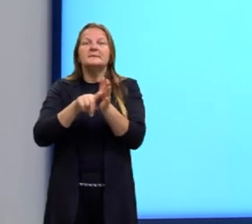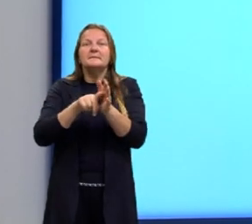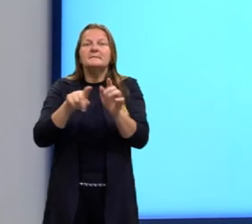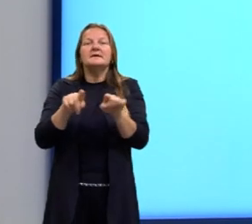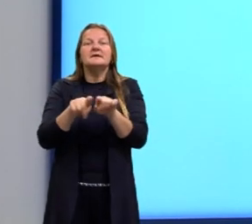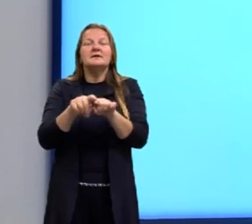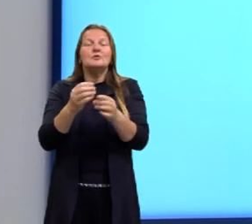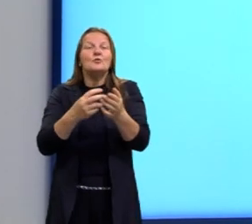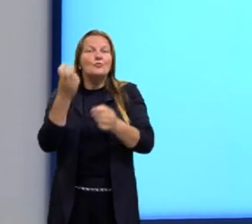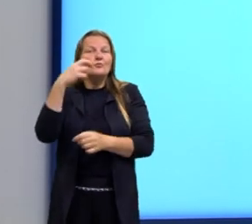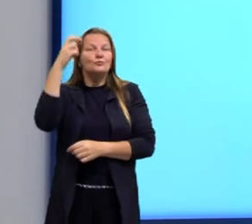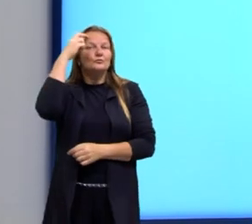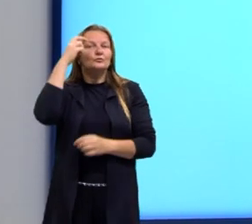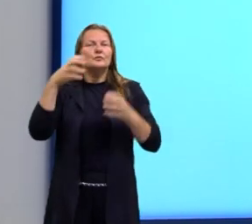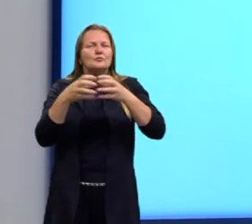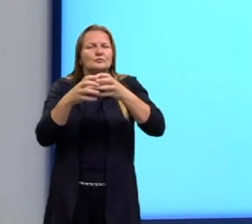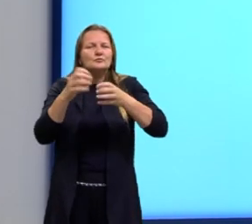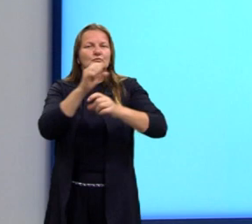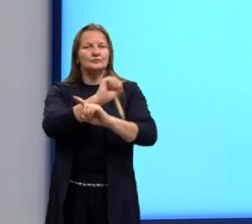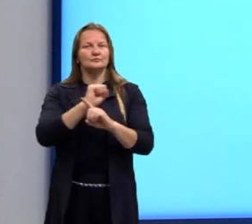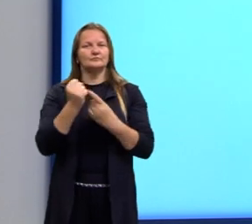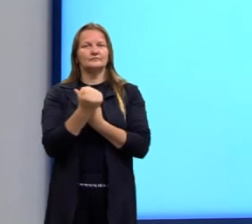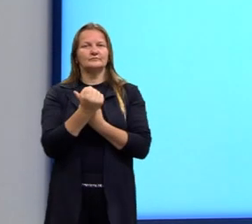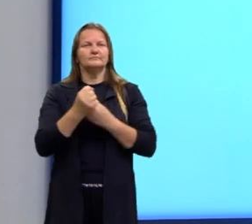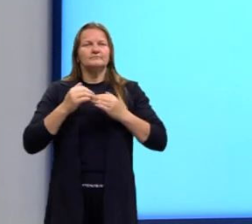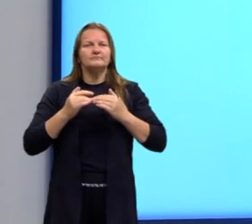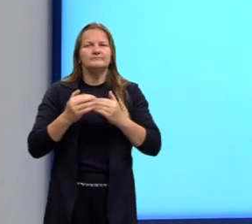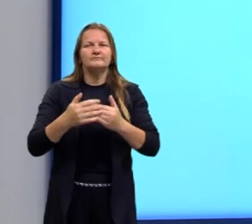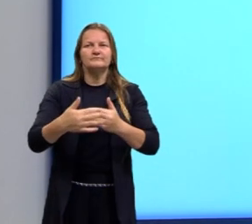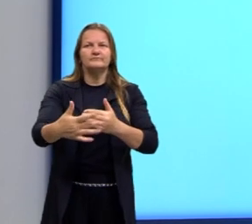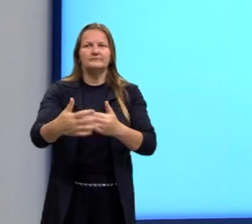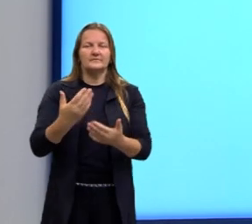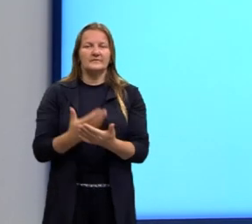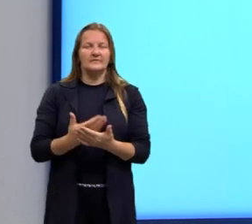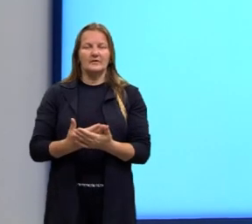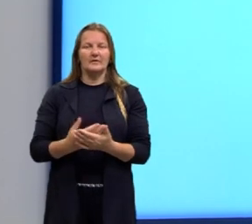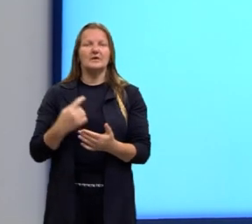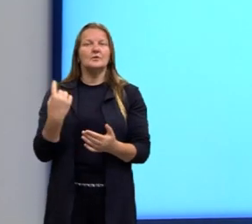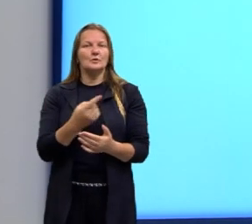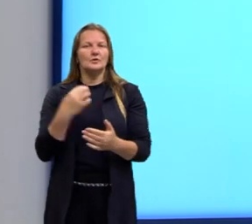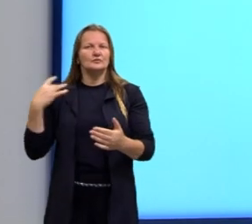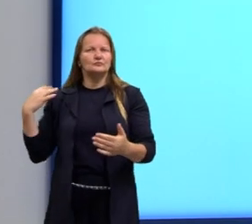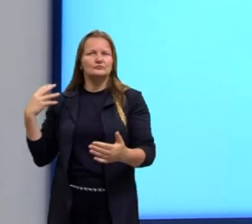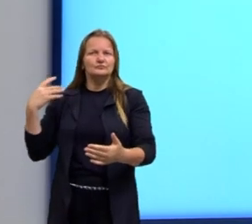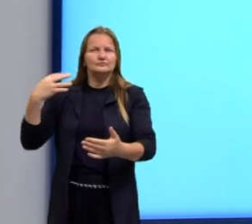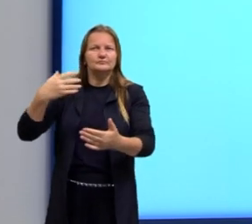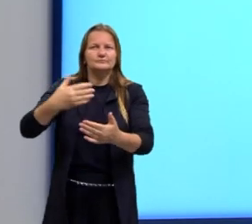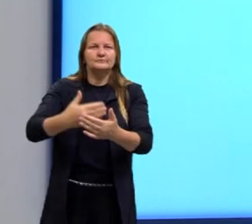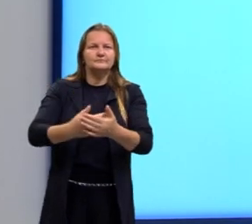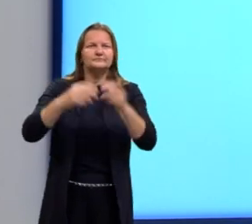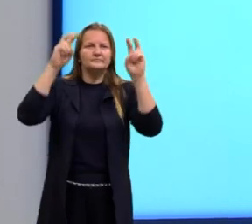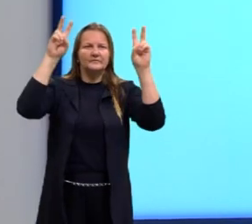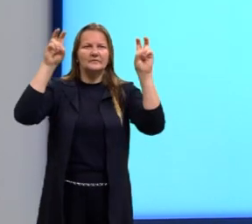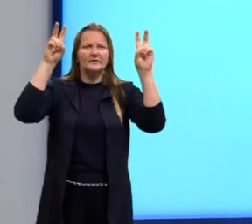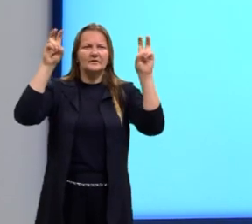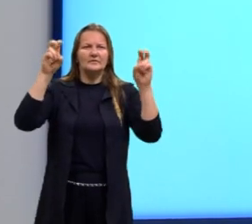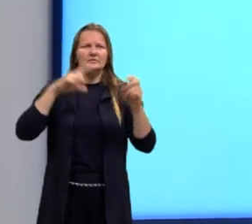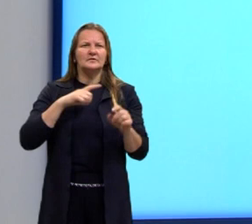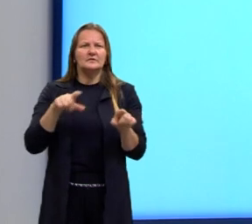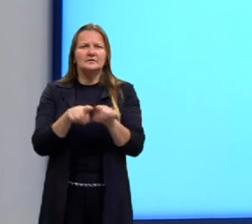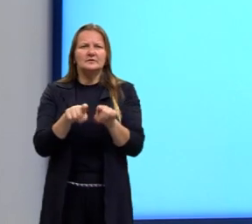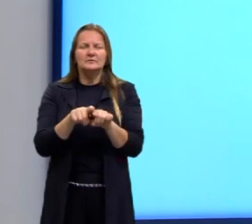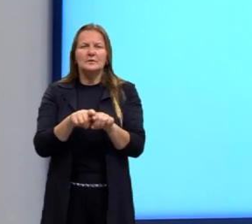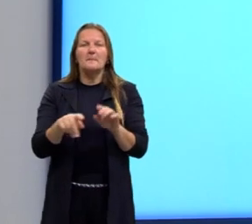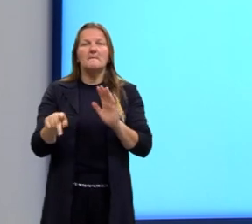grupos sociais. No decorrer de nossas aulas, nós trouxemos assuntos referentes tanto ao